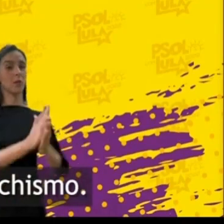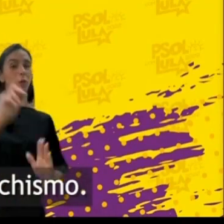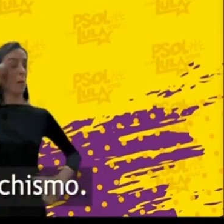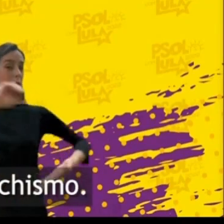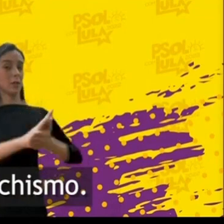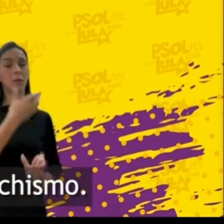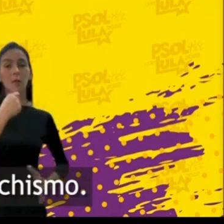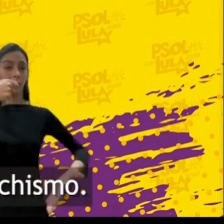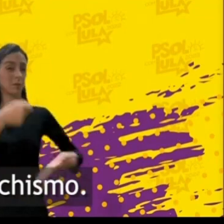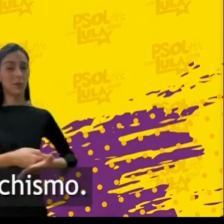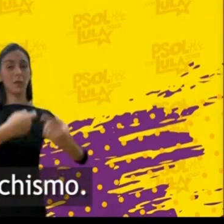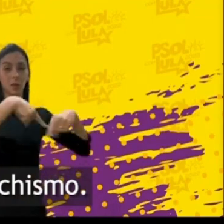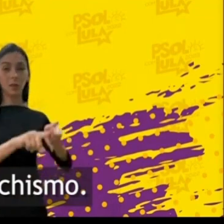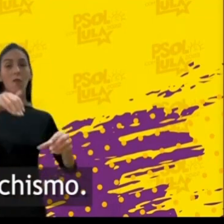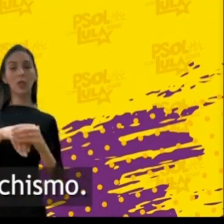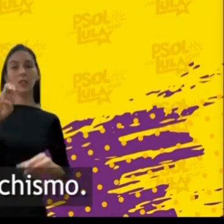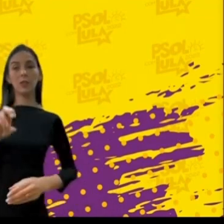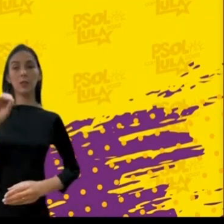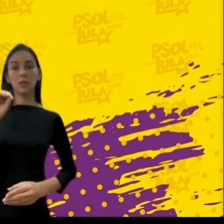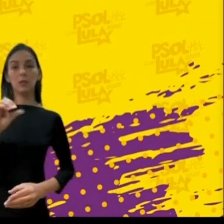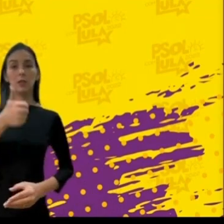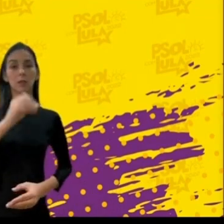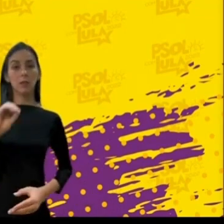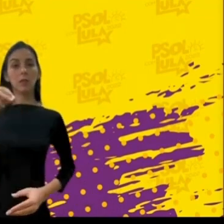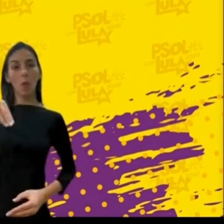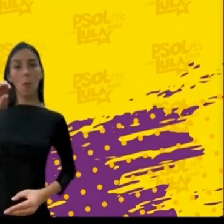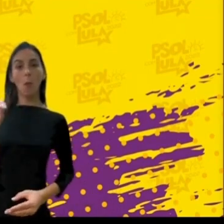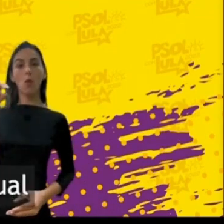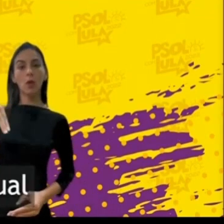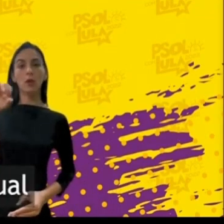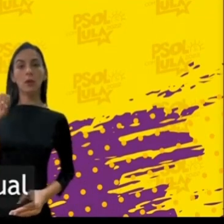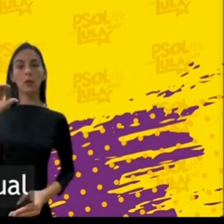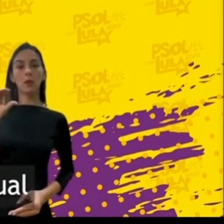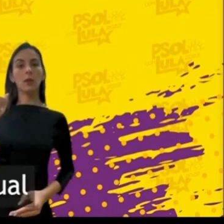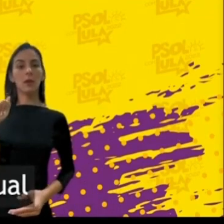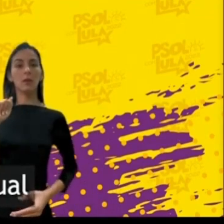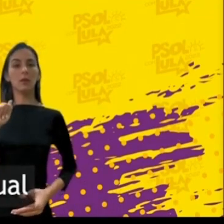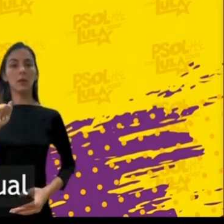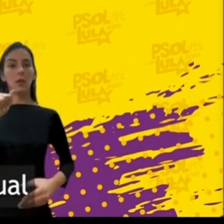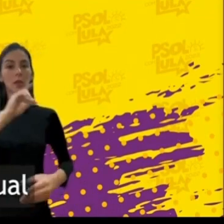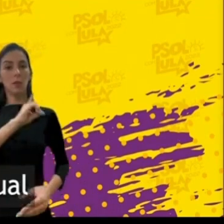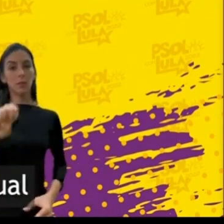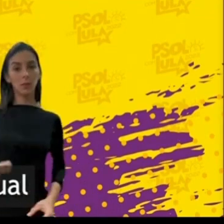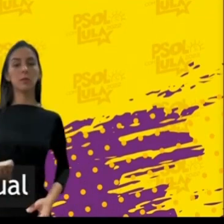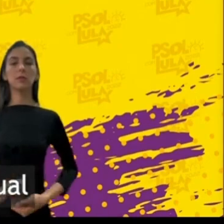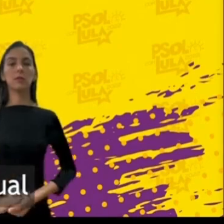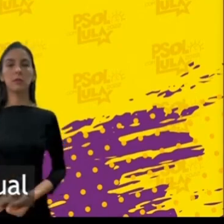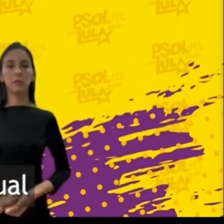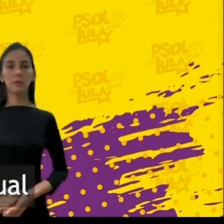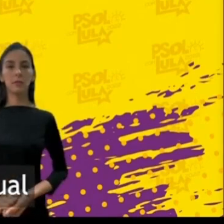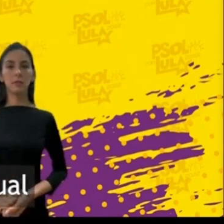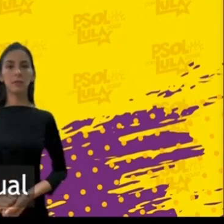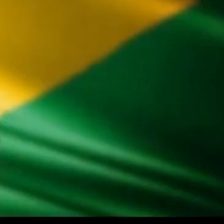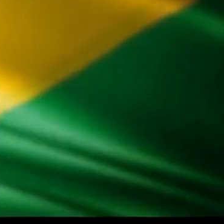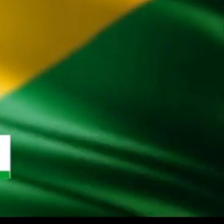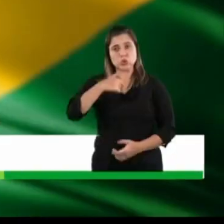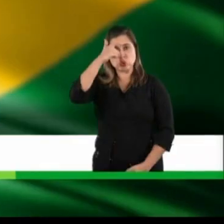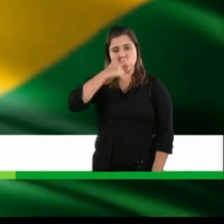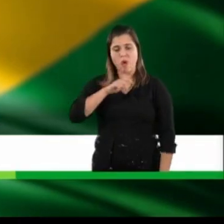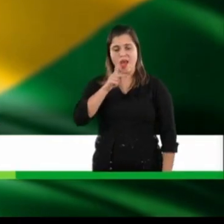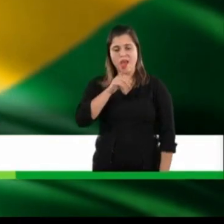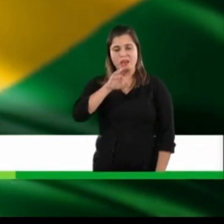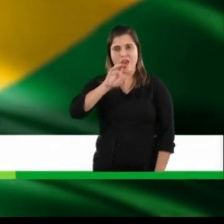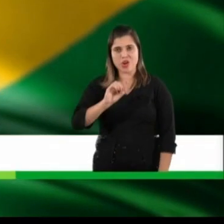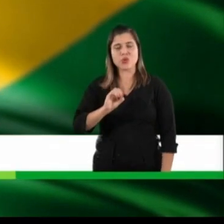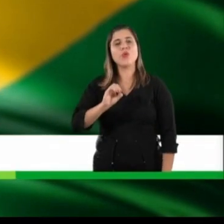há LGBTfobia, o racismo e o machismo. Vote 50010. Mônica Alves, deputado estadual. Doutor